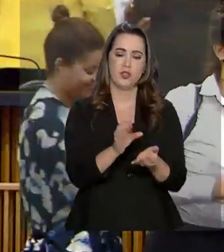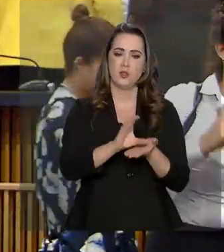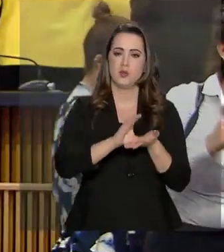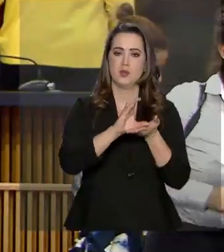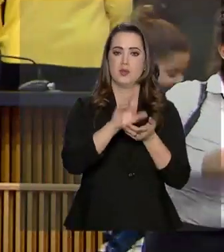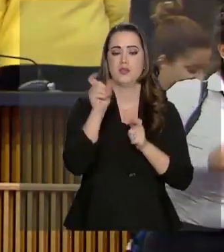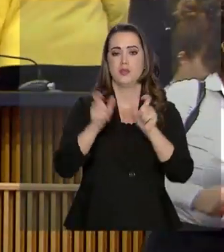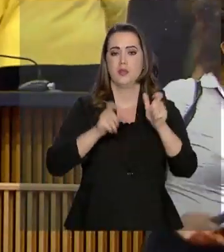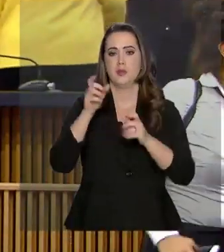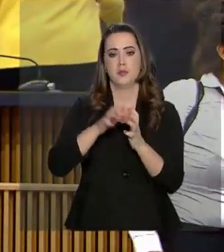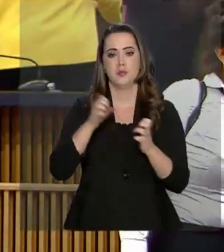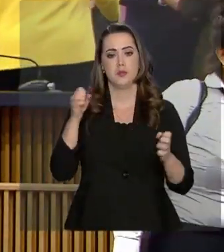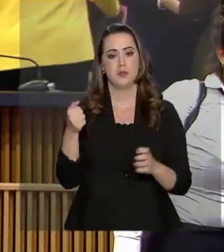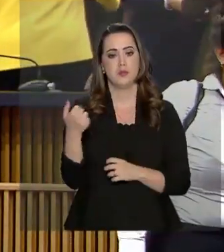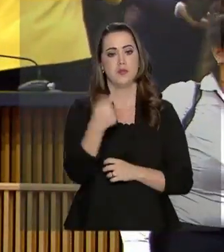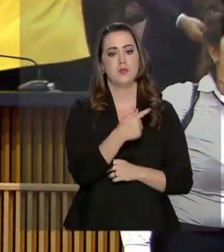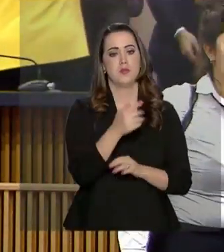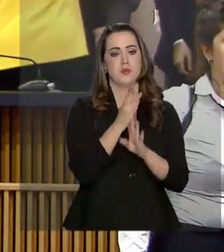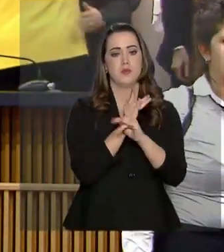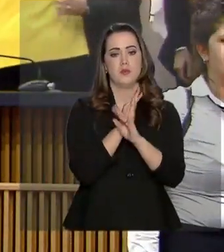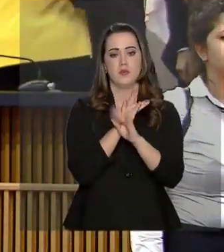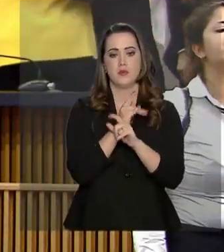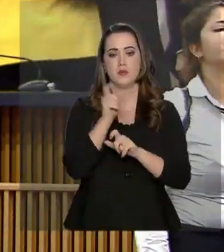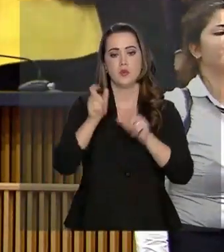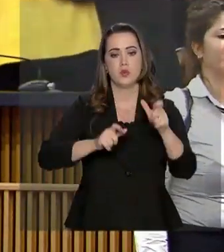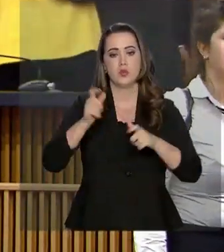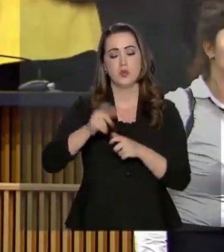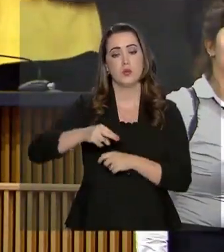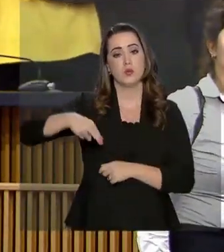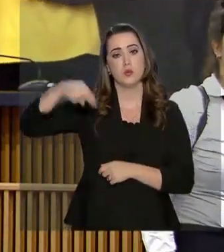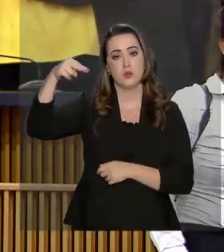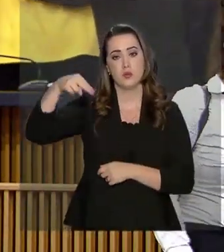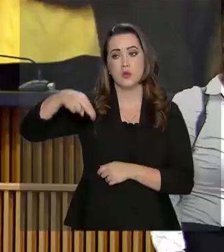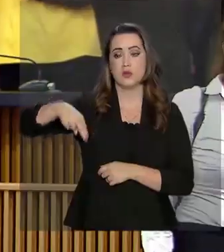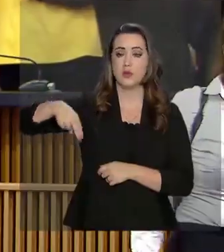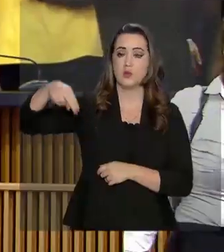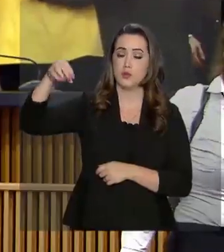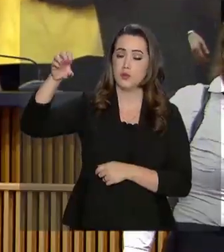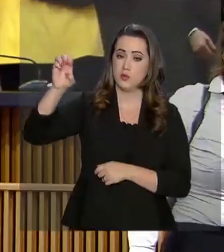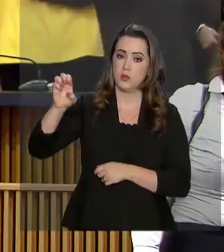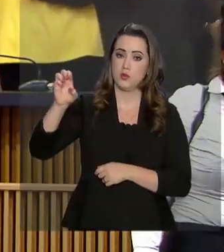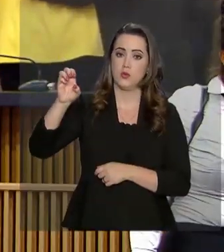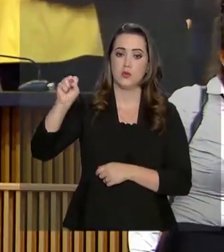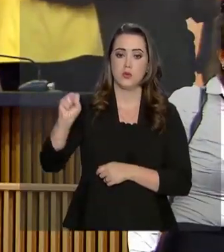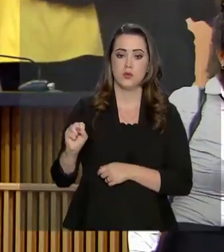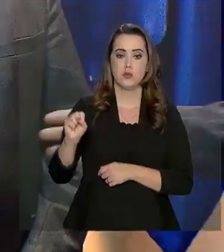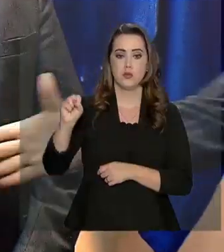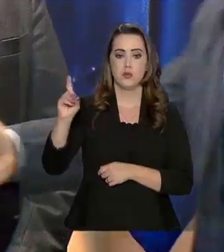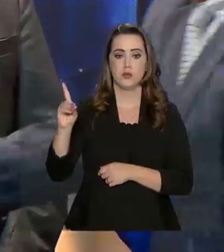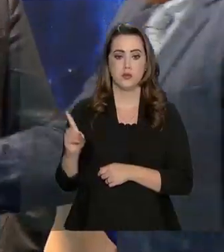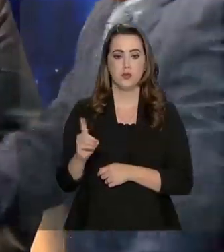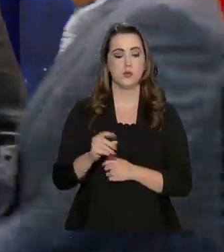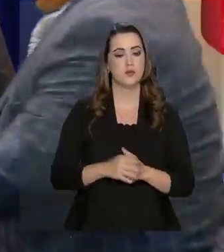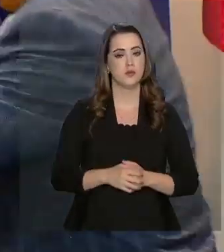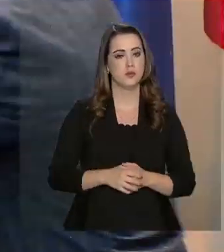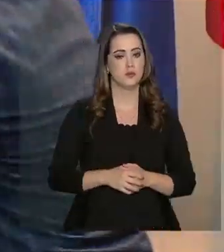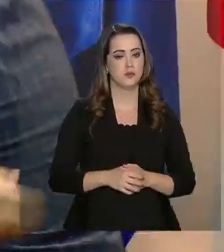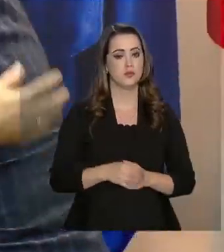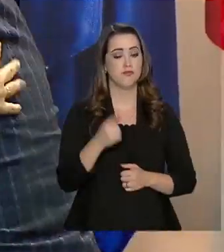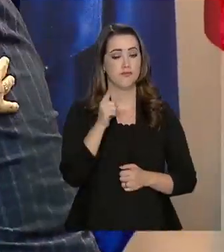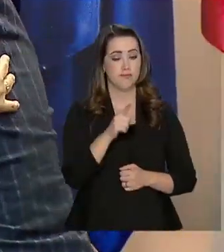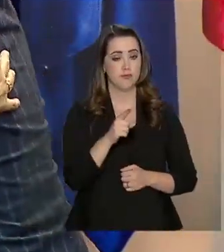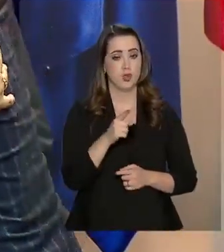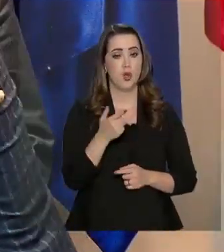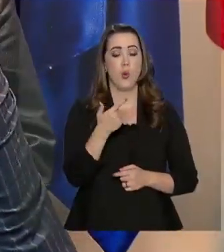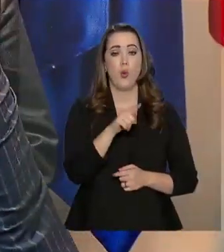pessoa idosa de 17 municípios das regiões norte, nordeste, sul e sudeste. Mogi das Cruzes,